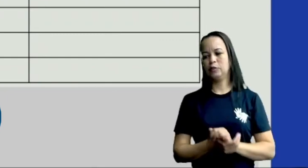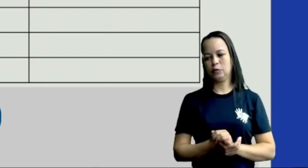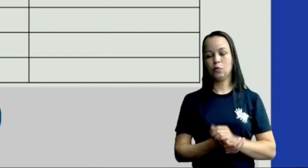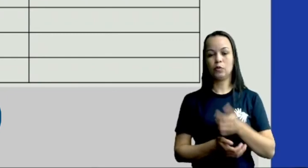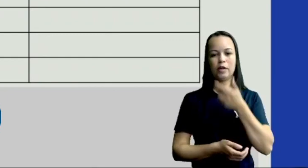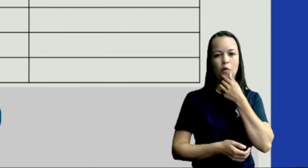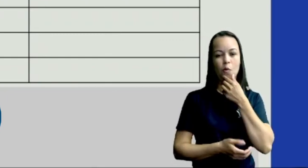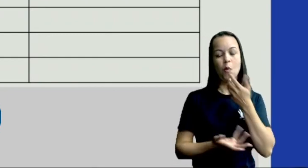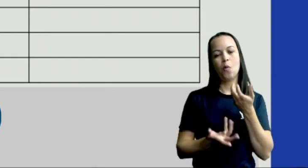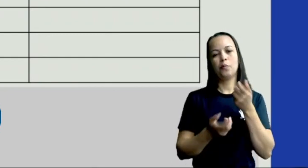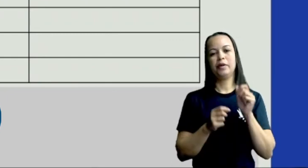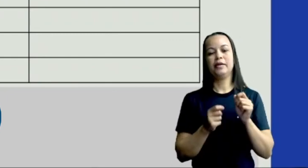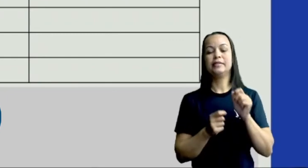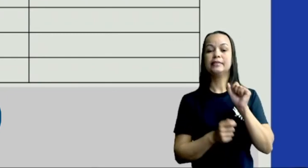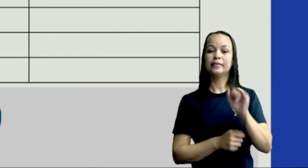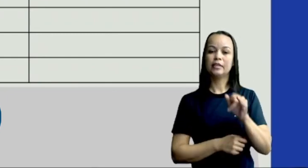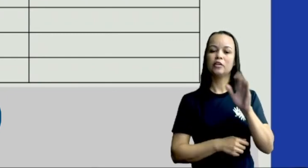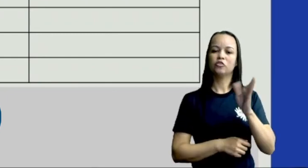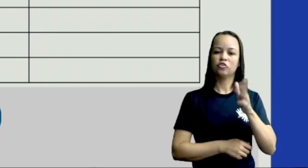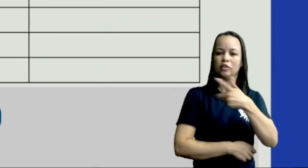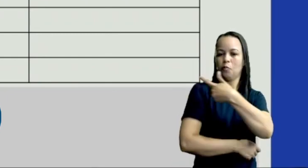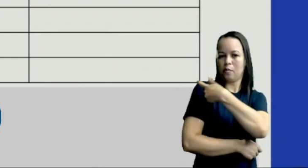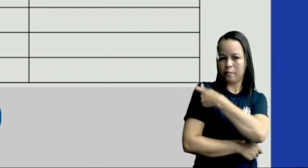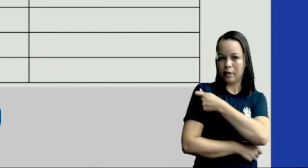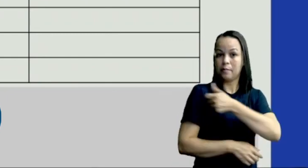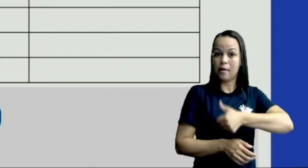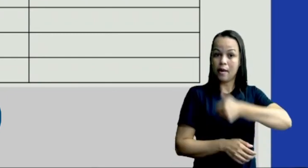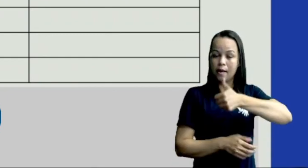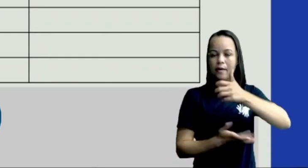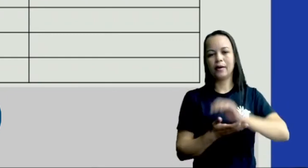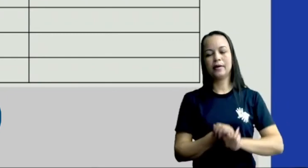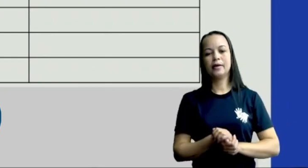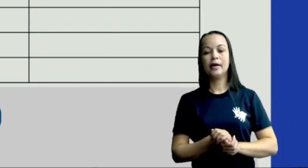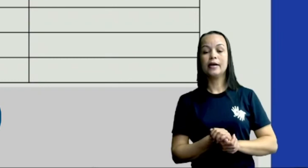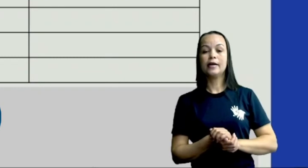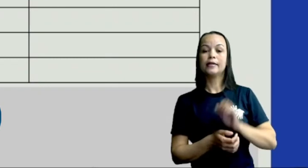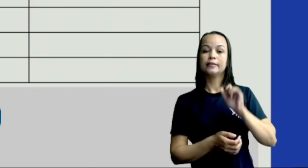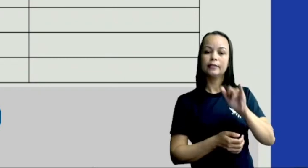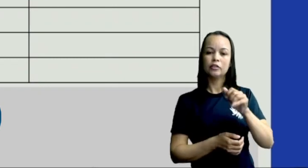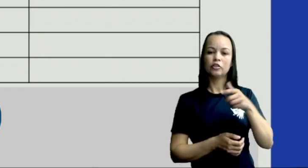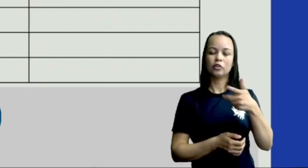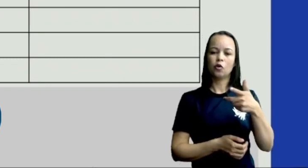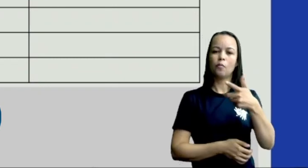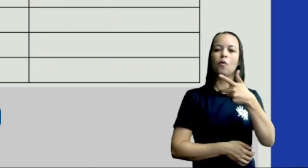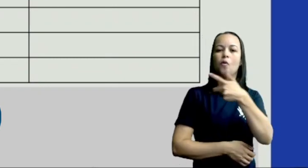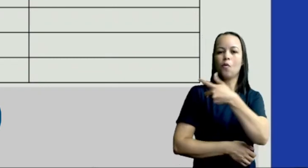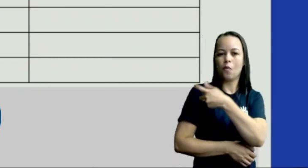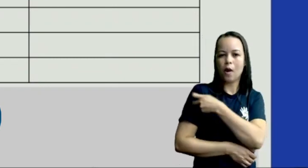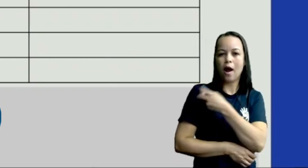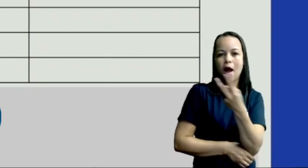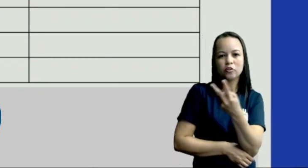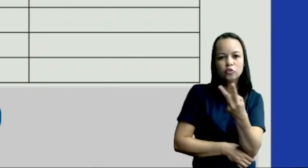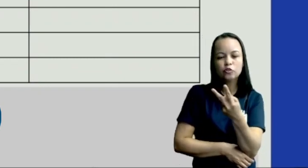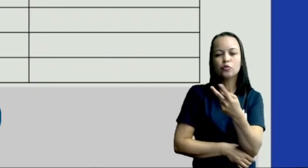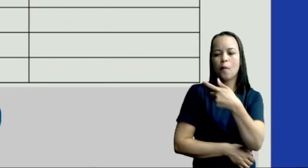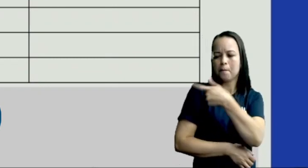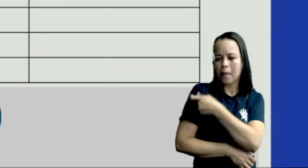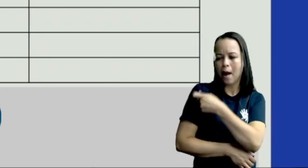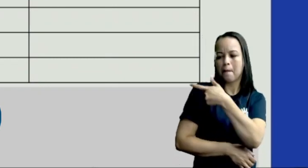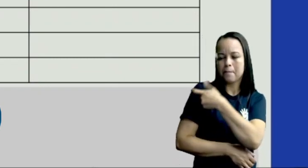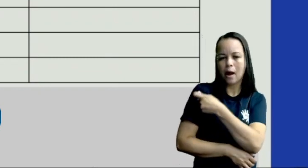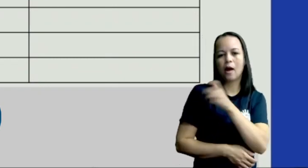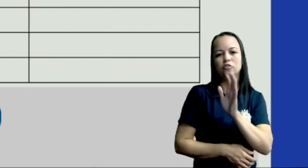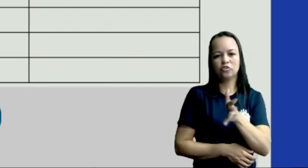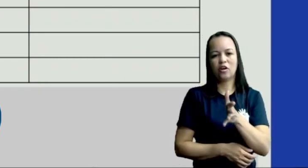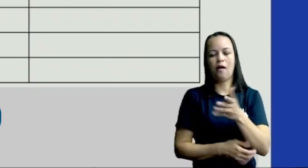vacina a primeira dose da vacina você marca o X se já tomou as duas doses aí não precisa marcar da primeira marca da